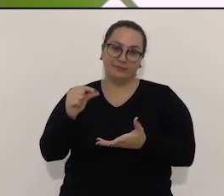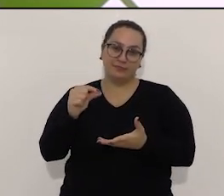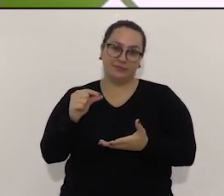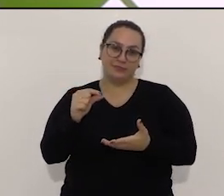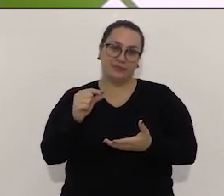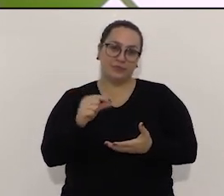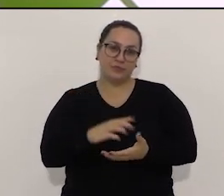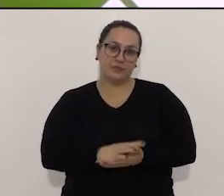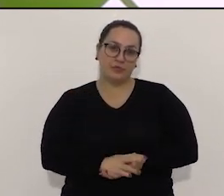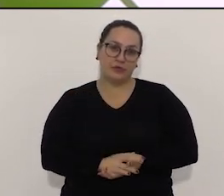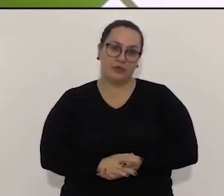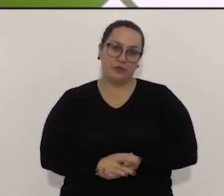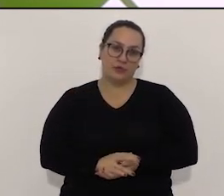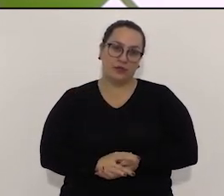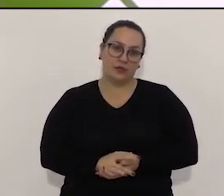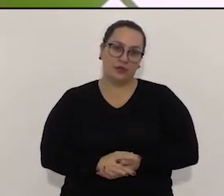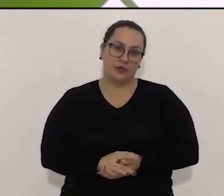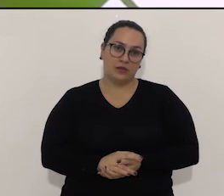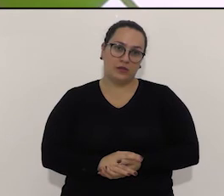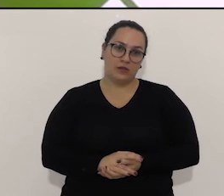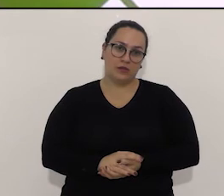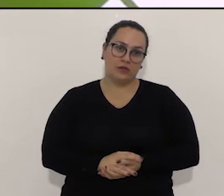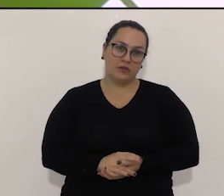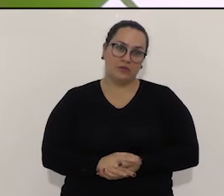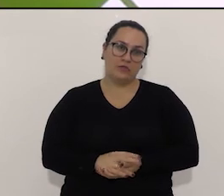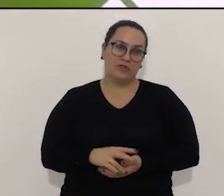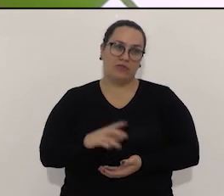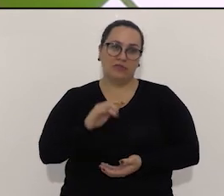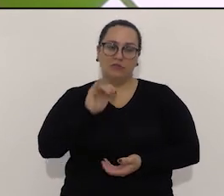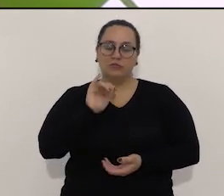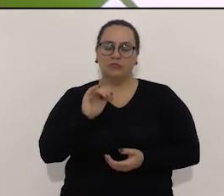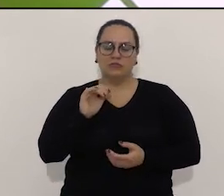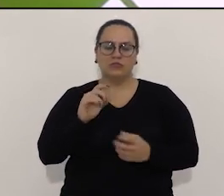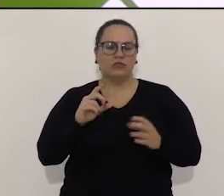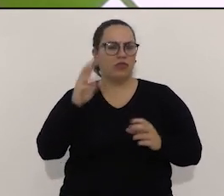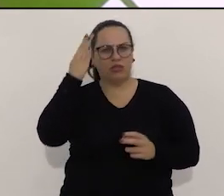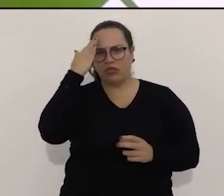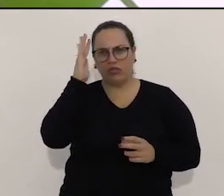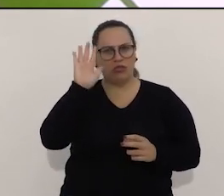transformar aquela UPA ali no pronto-socorro. Isso a gente discorda radicalmente disso.